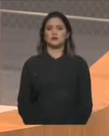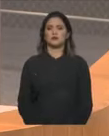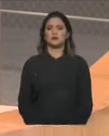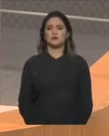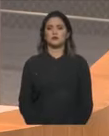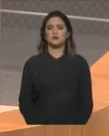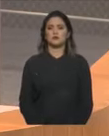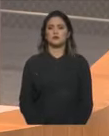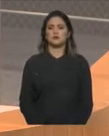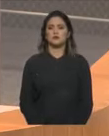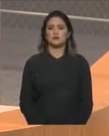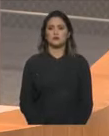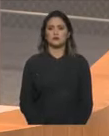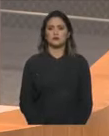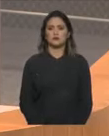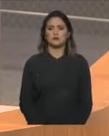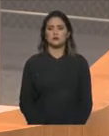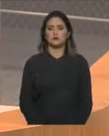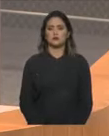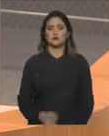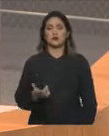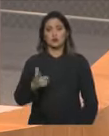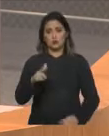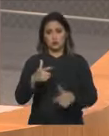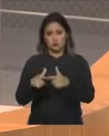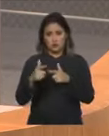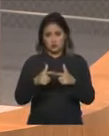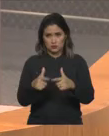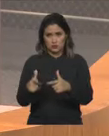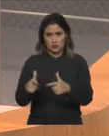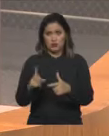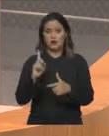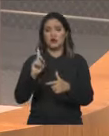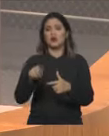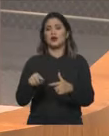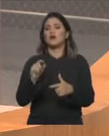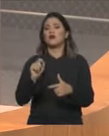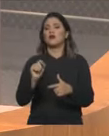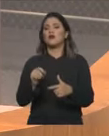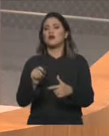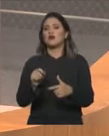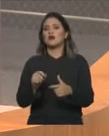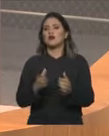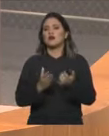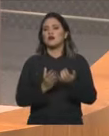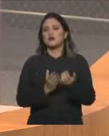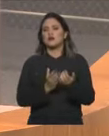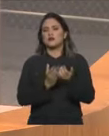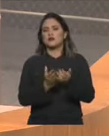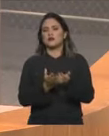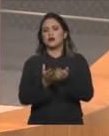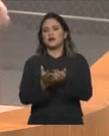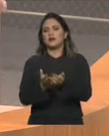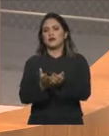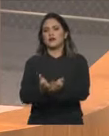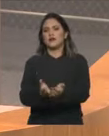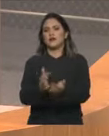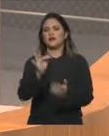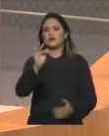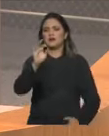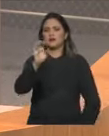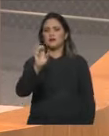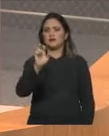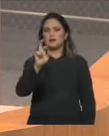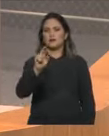fato diz respeito ao serviço de ferro e bote. ontem conversava com minha querida amiga deputada Thais